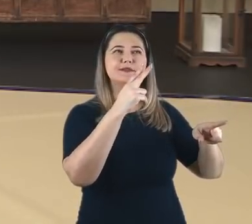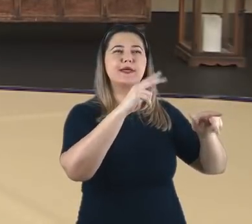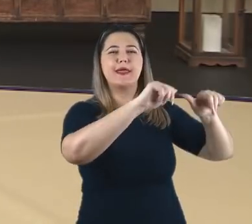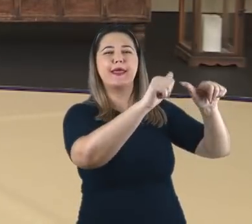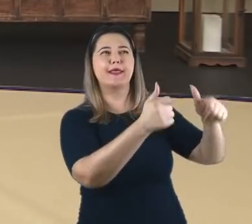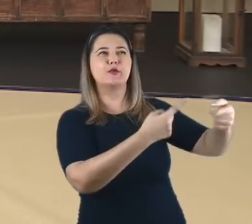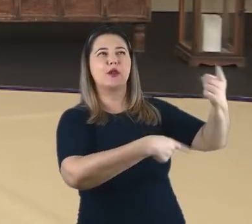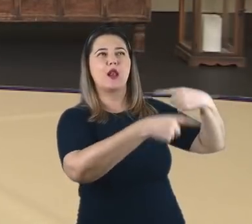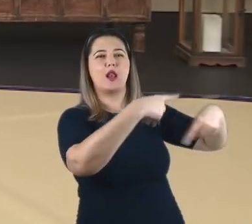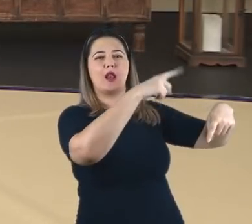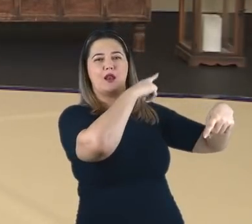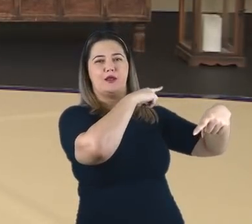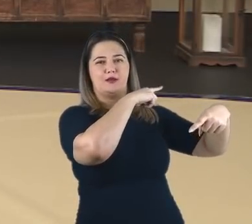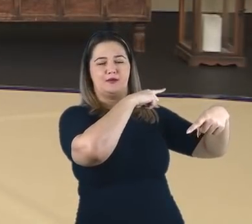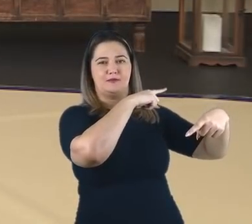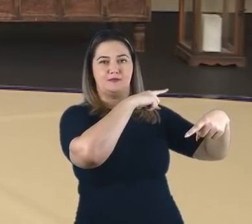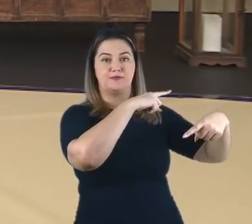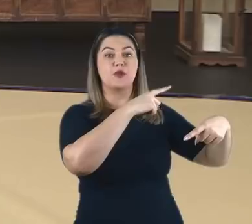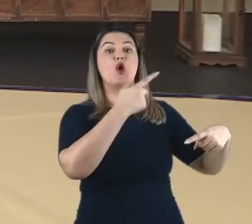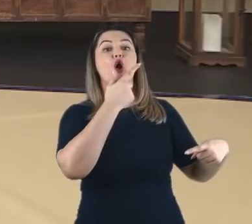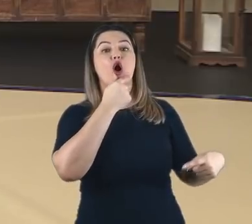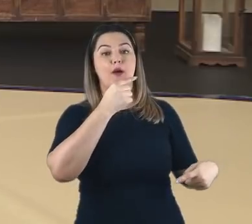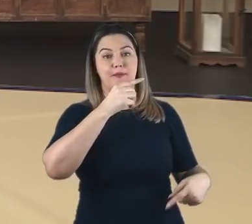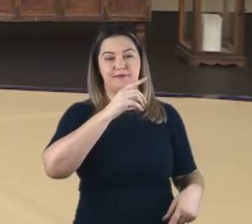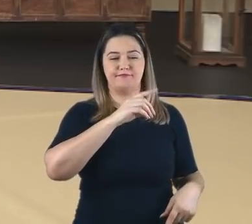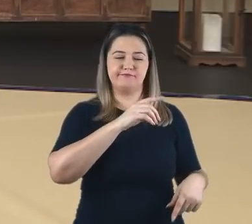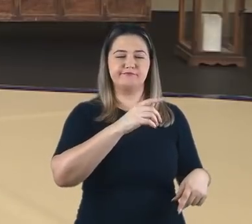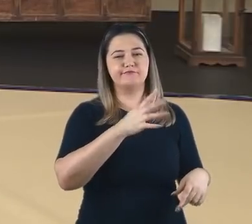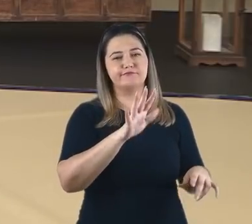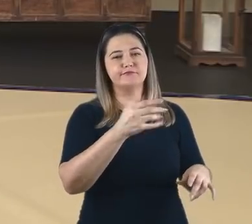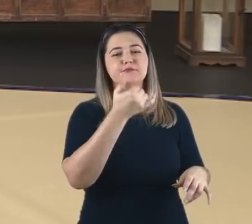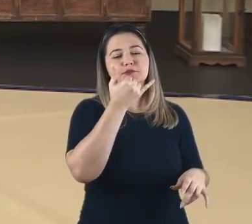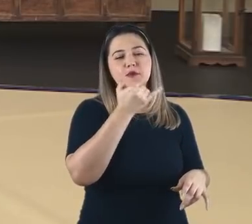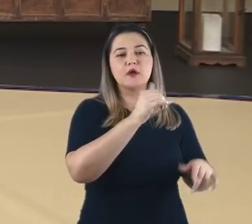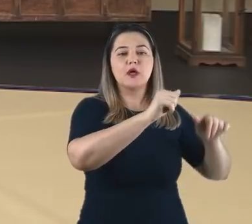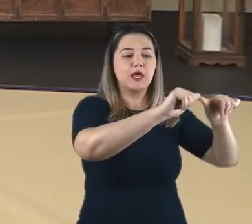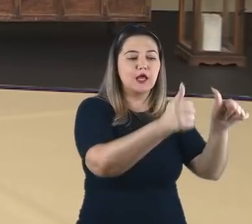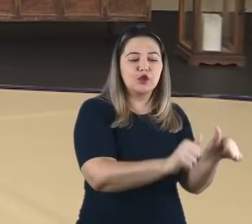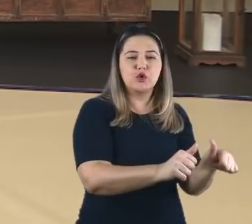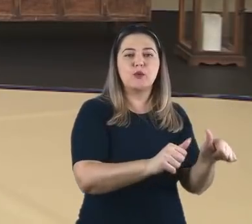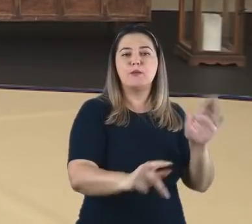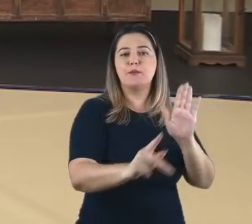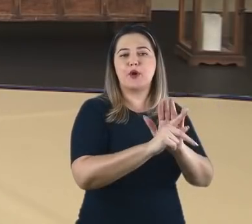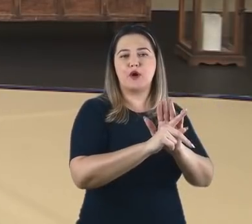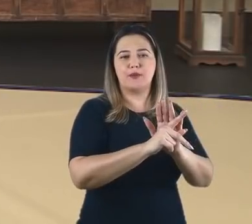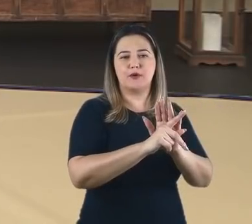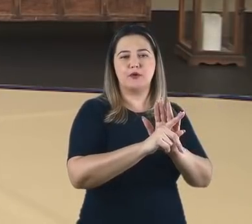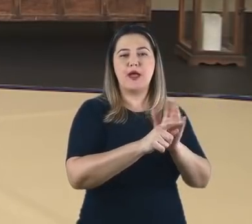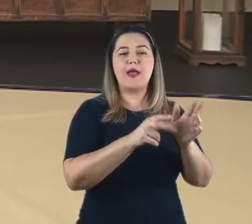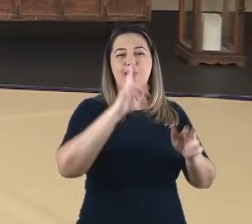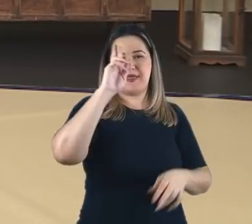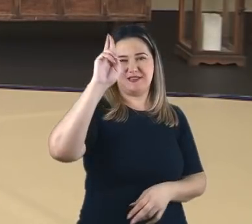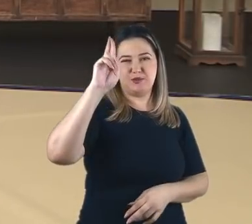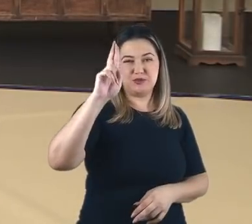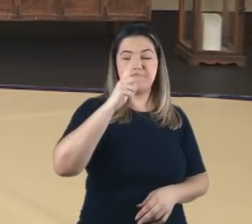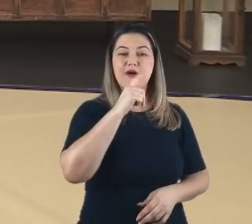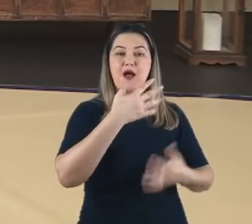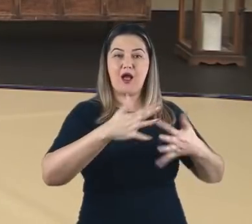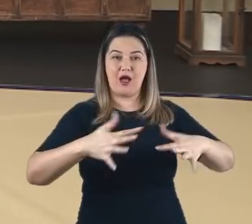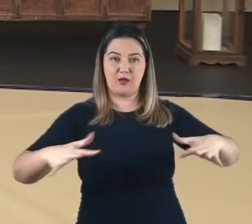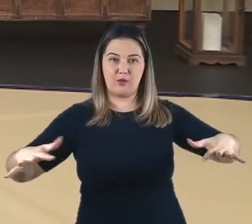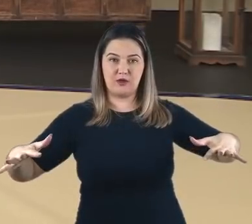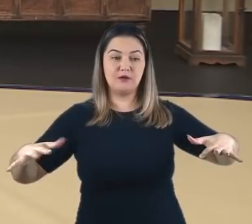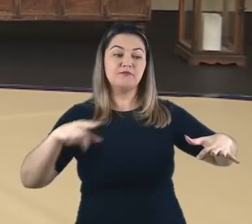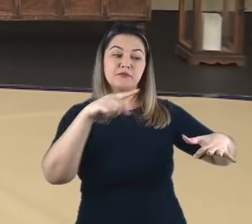Marduk, em que, que era o deus das águas, vivia no Apsu, que era o oceano profundo, a fonte de todas